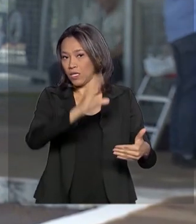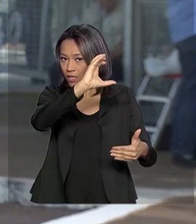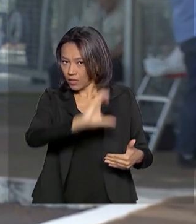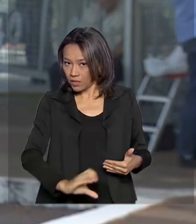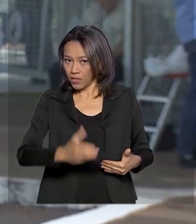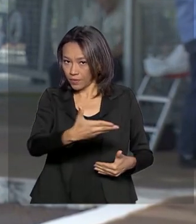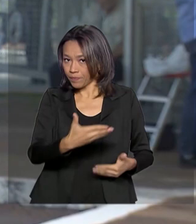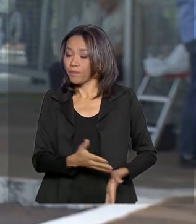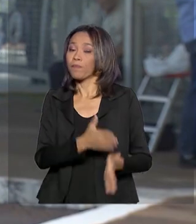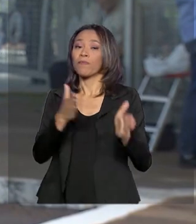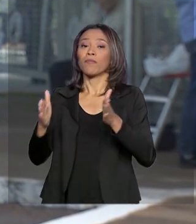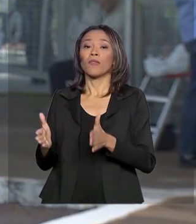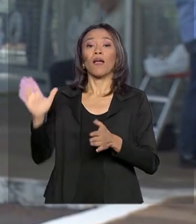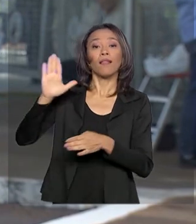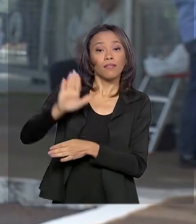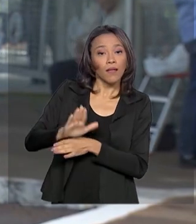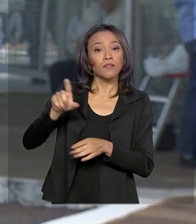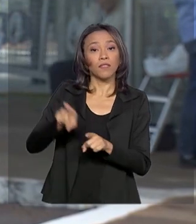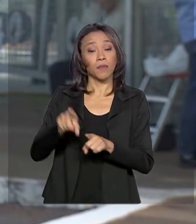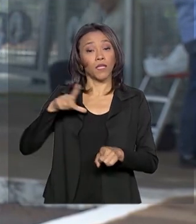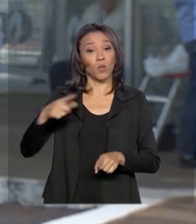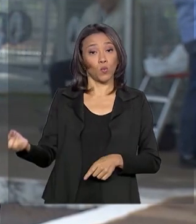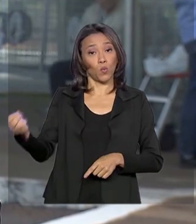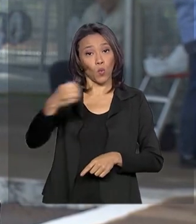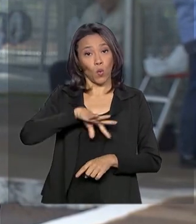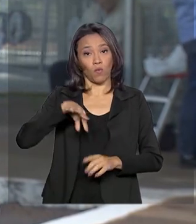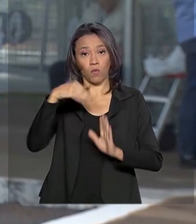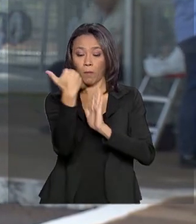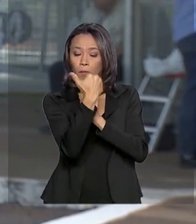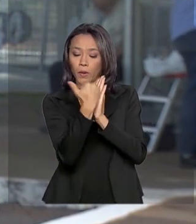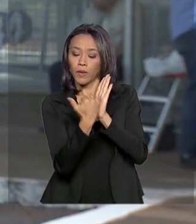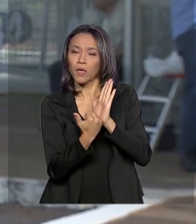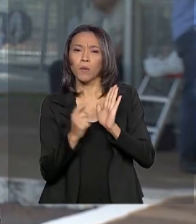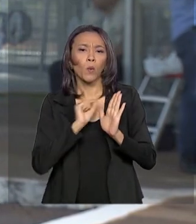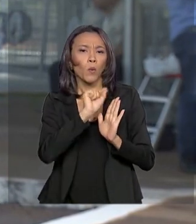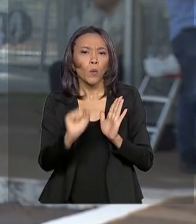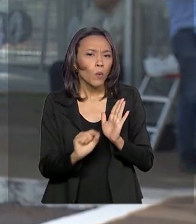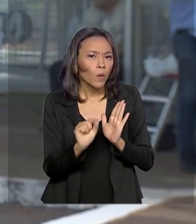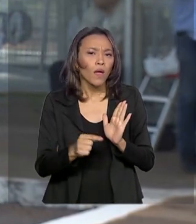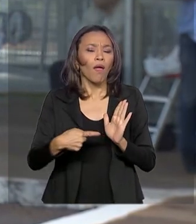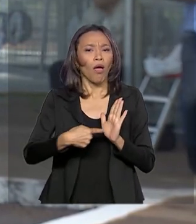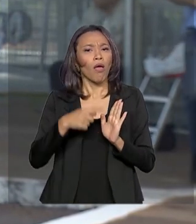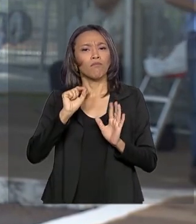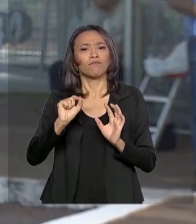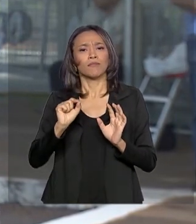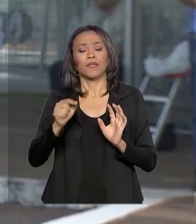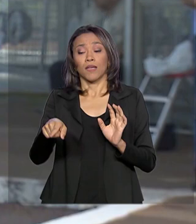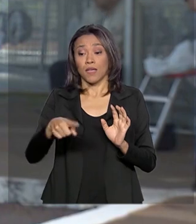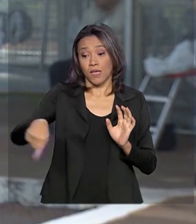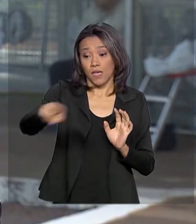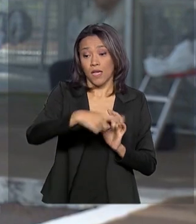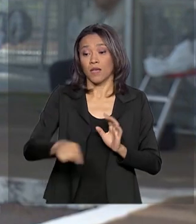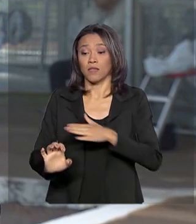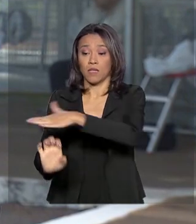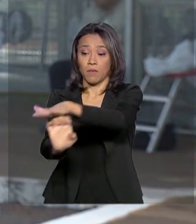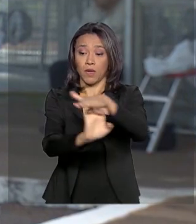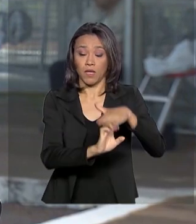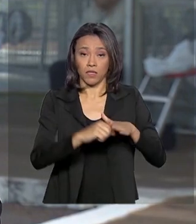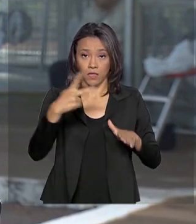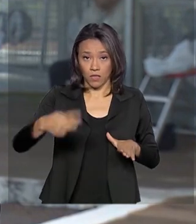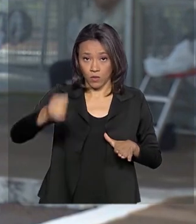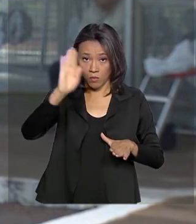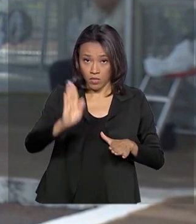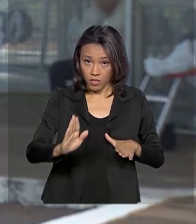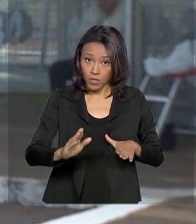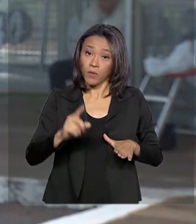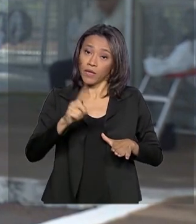à tarde, ele vai lançar um novo programa, o Brasil Mais, que prevê o aumento da eficiência das empresas brasileiras, um projeto em parceria